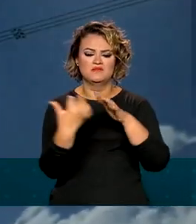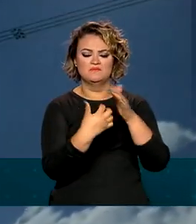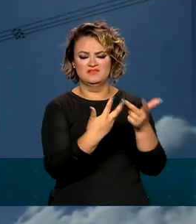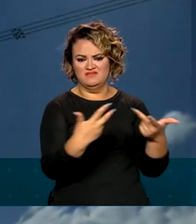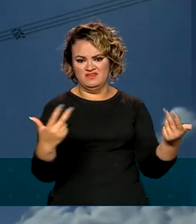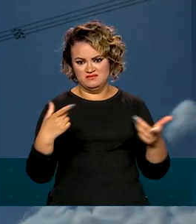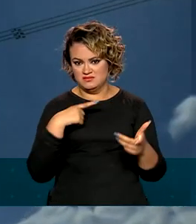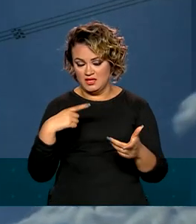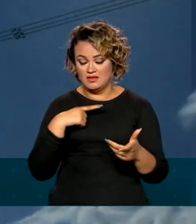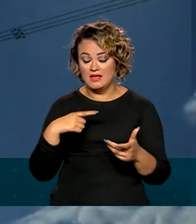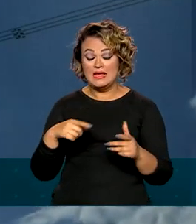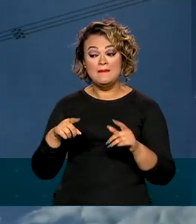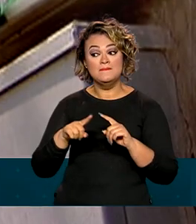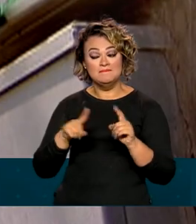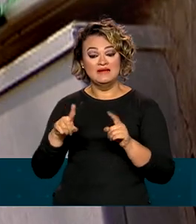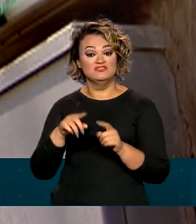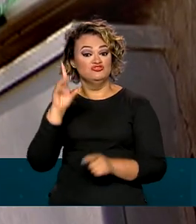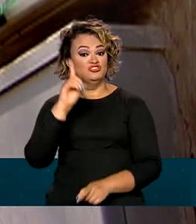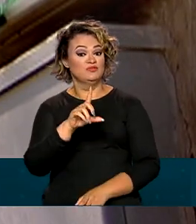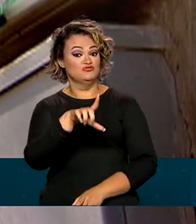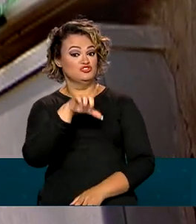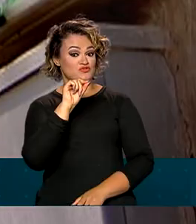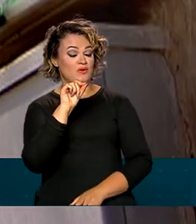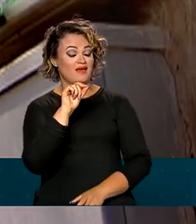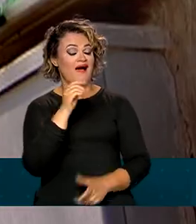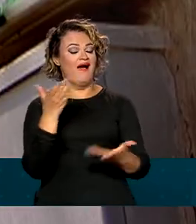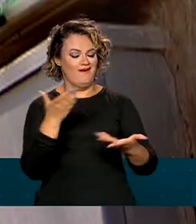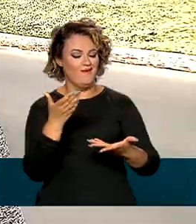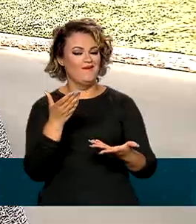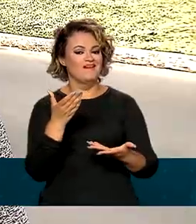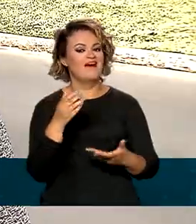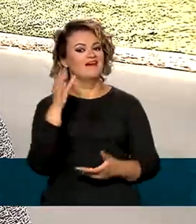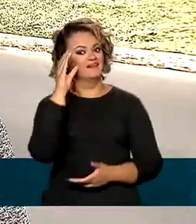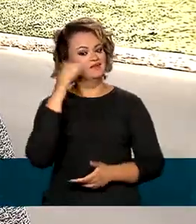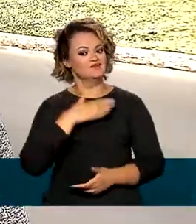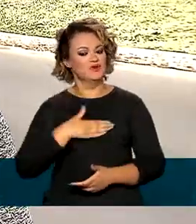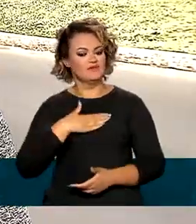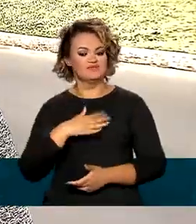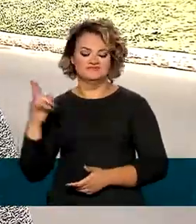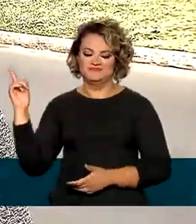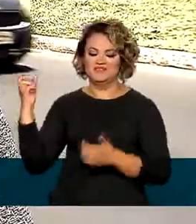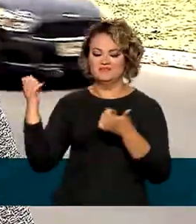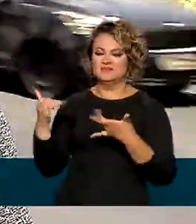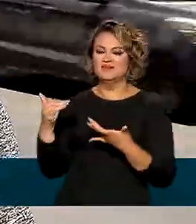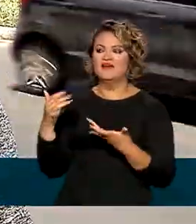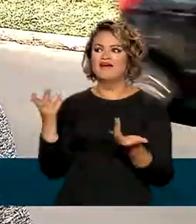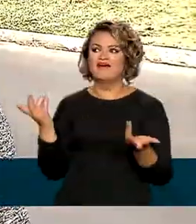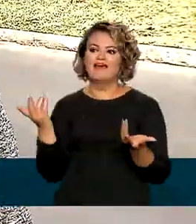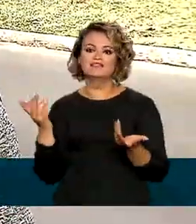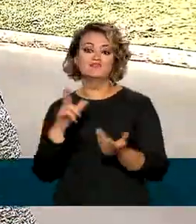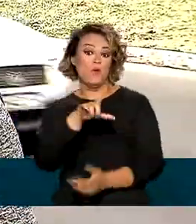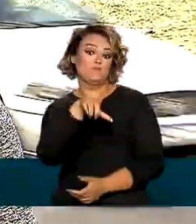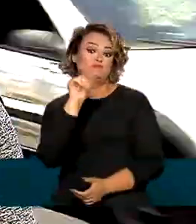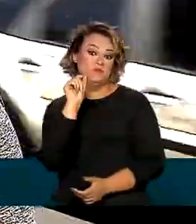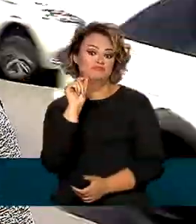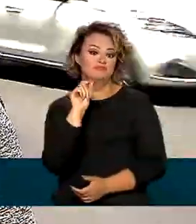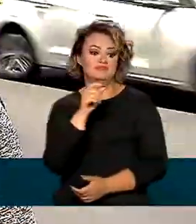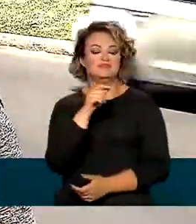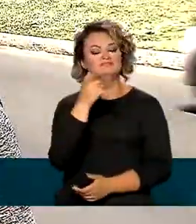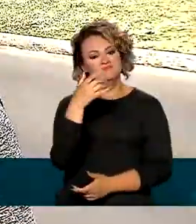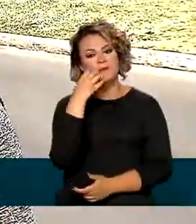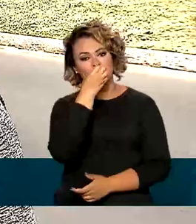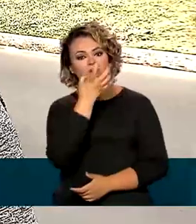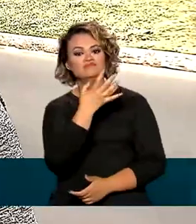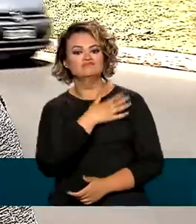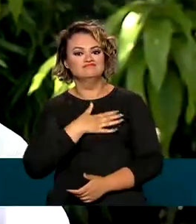gerenciar suas preferências agrada o consumidor. Se tiver, como é se diz, opção para o consumidor, isso é